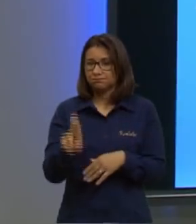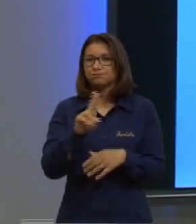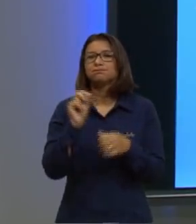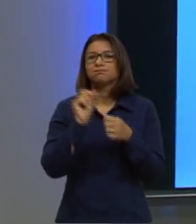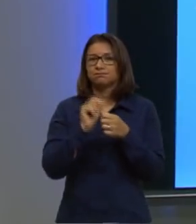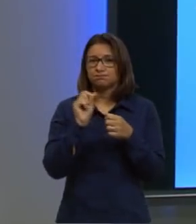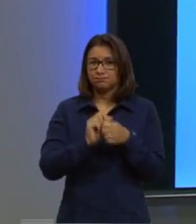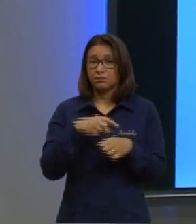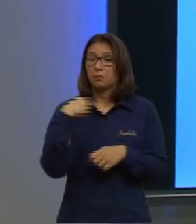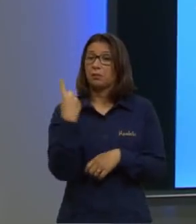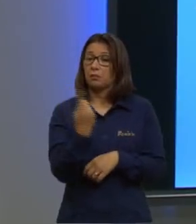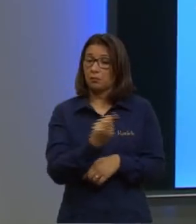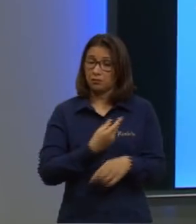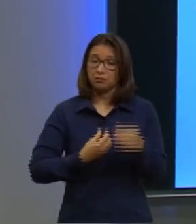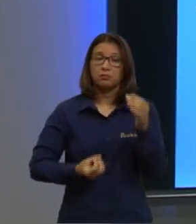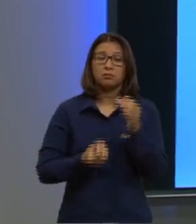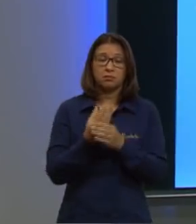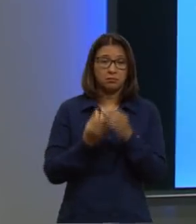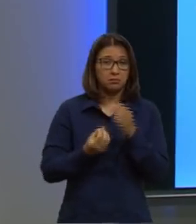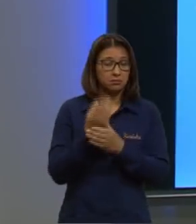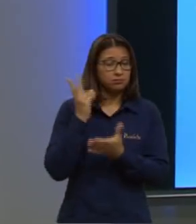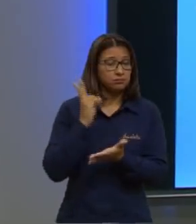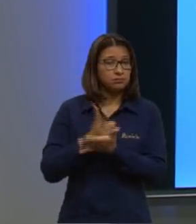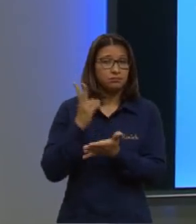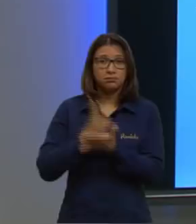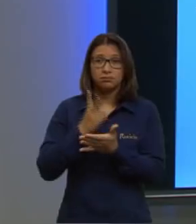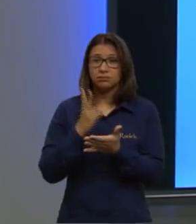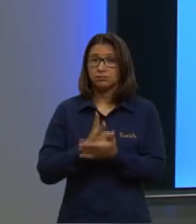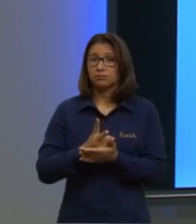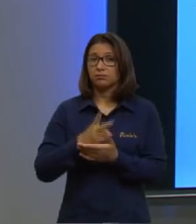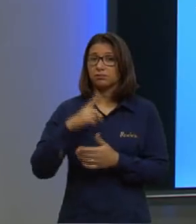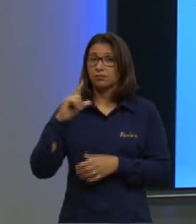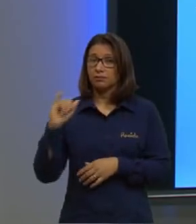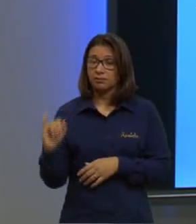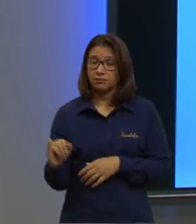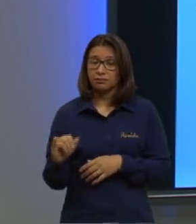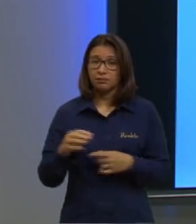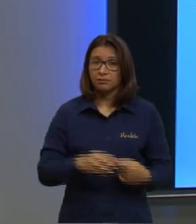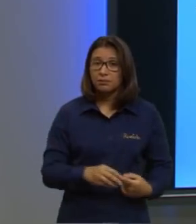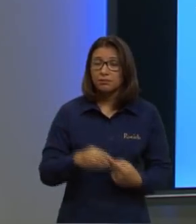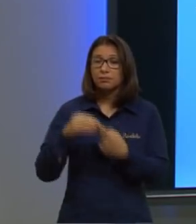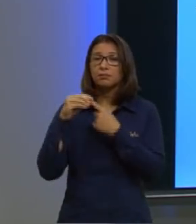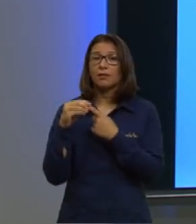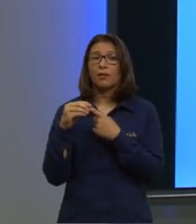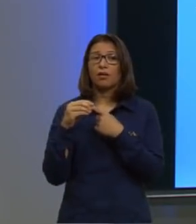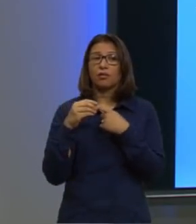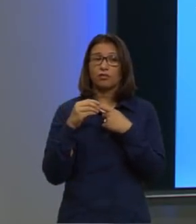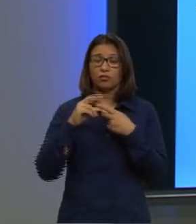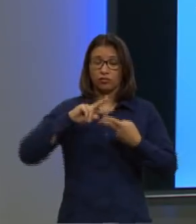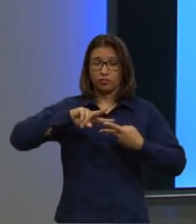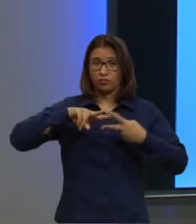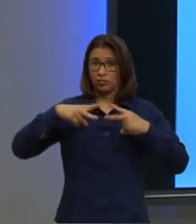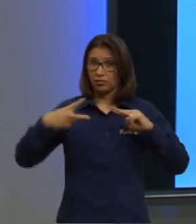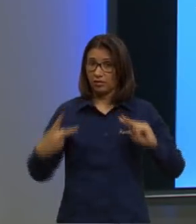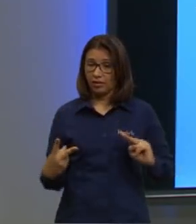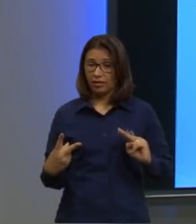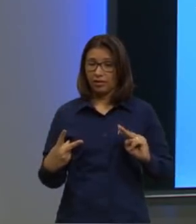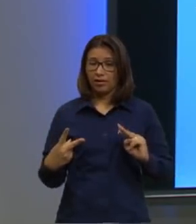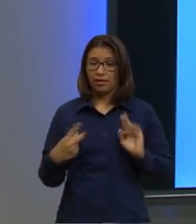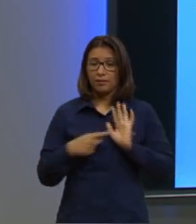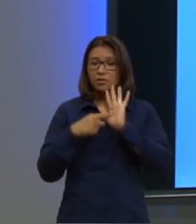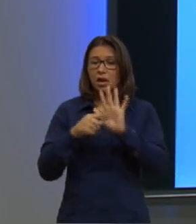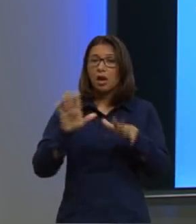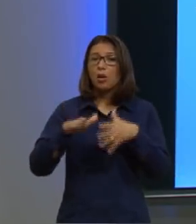fabricamos ela o tempo todo. Uma das principais tarefas do DNA é dizer quais